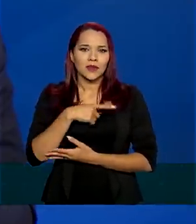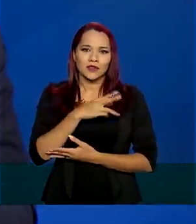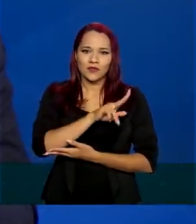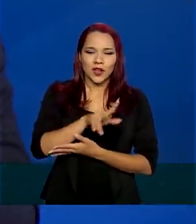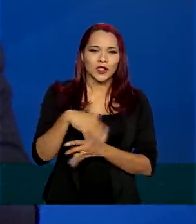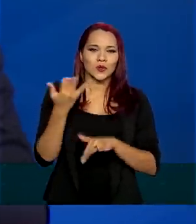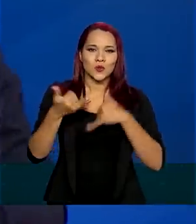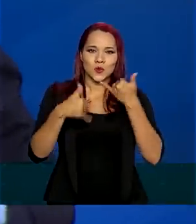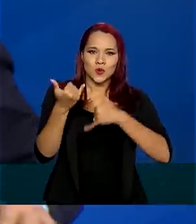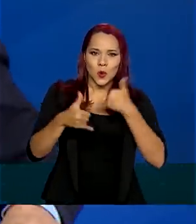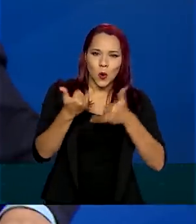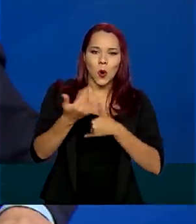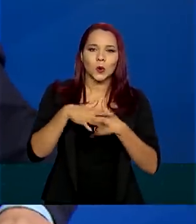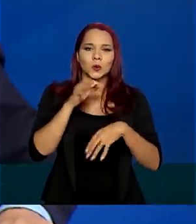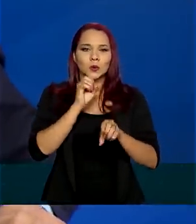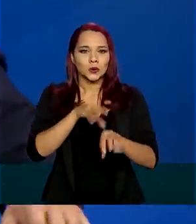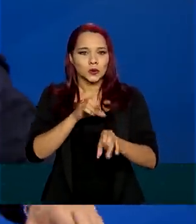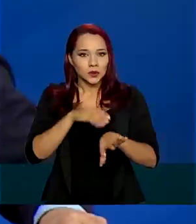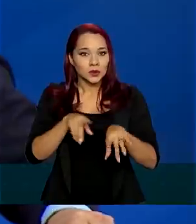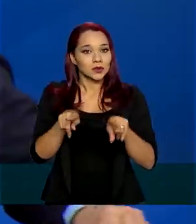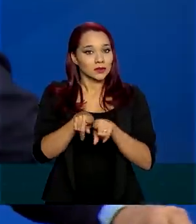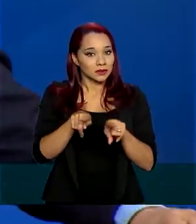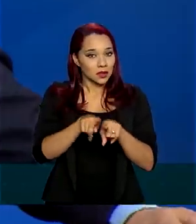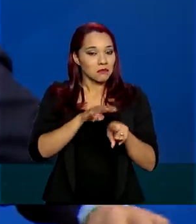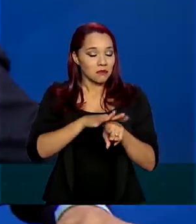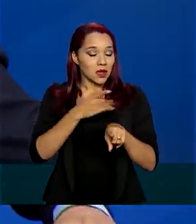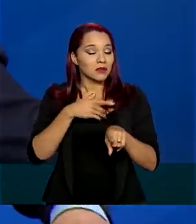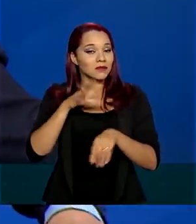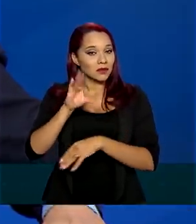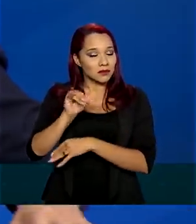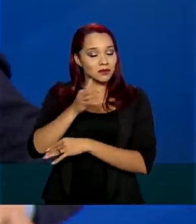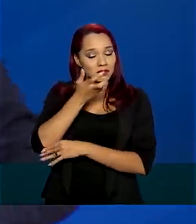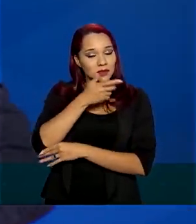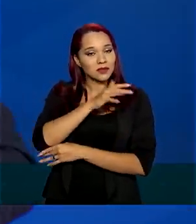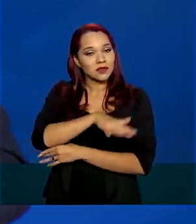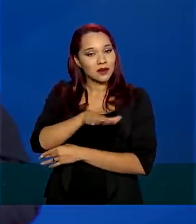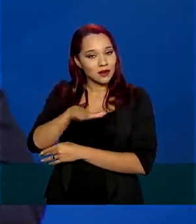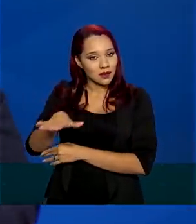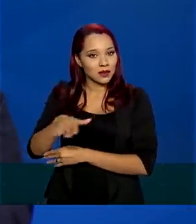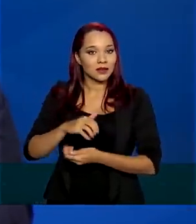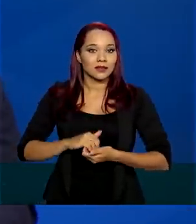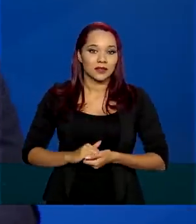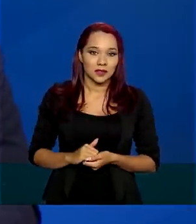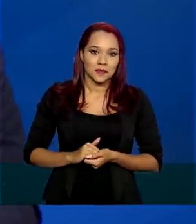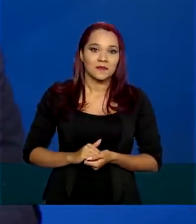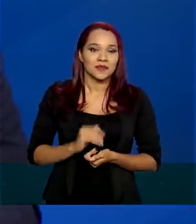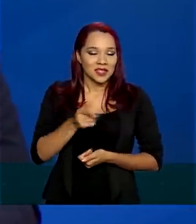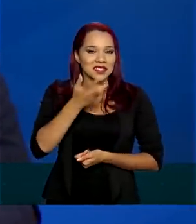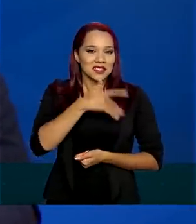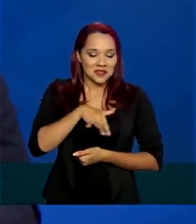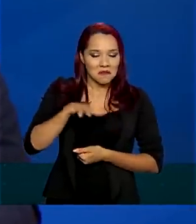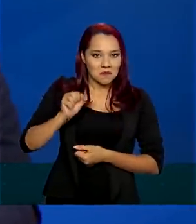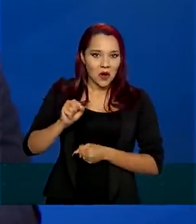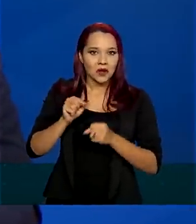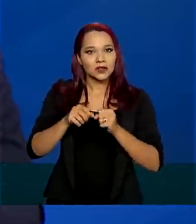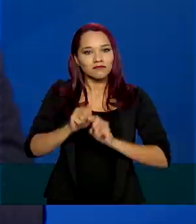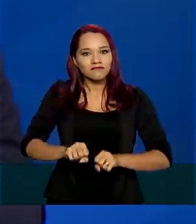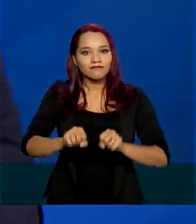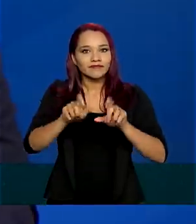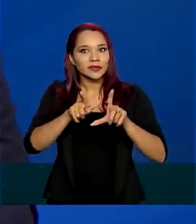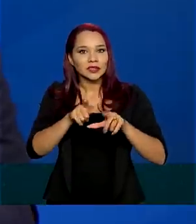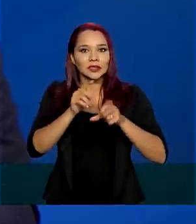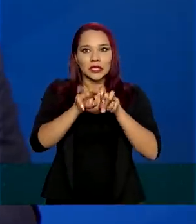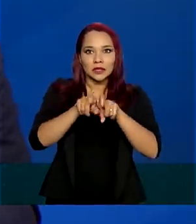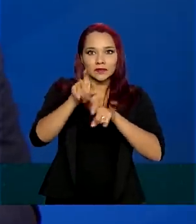educação também científica para as crianças que elas podem seguir em casa, durante esse tempo em